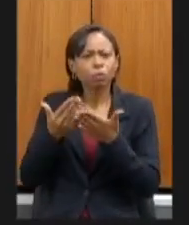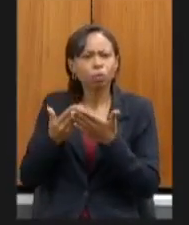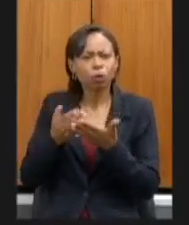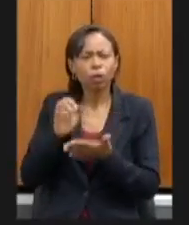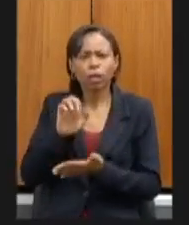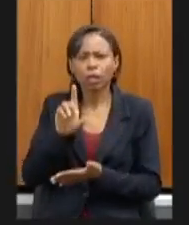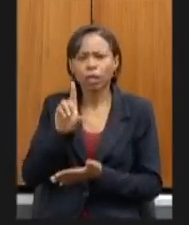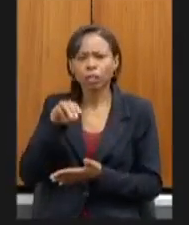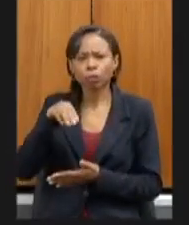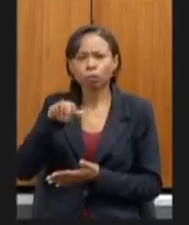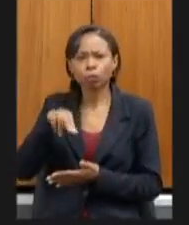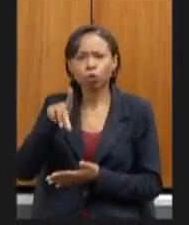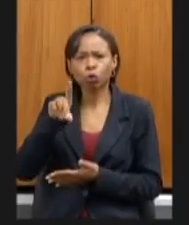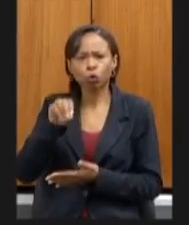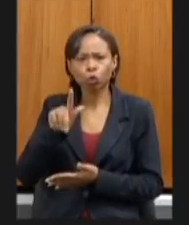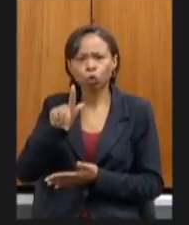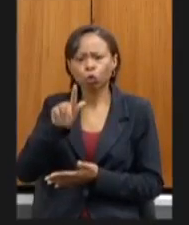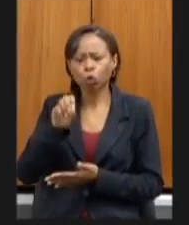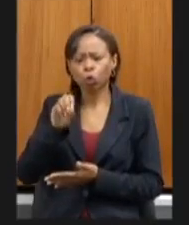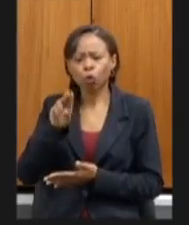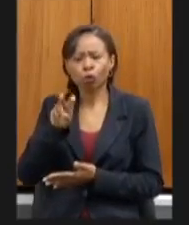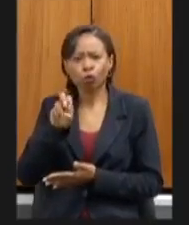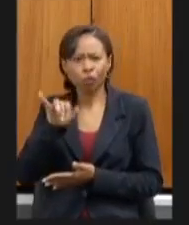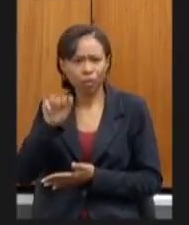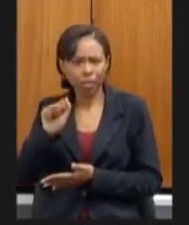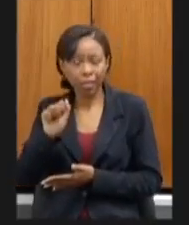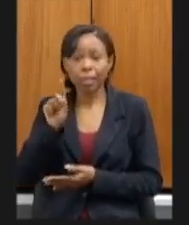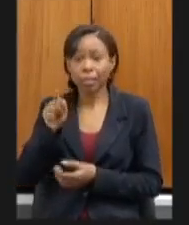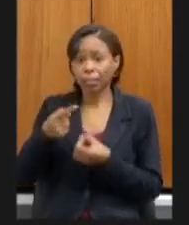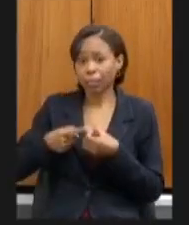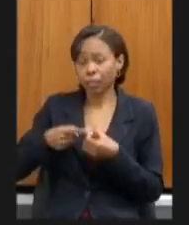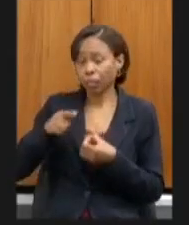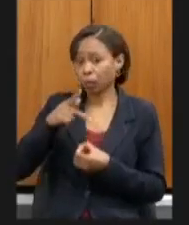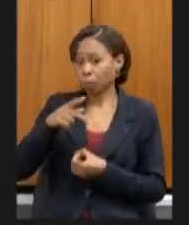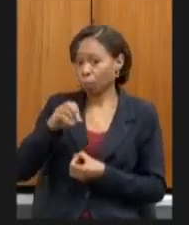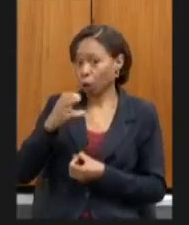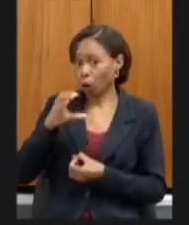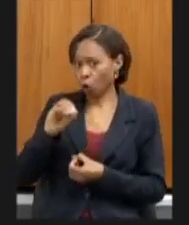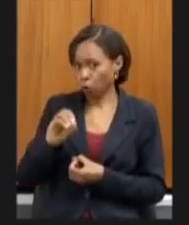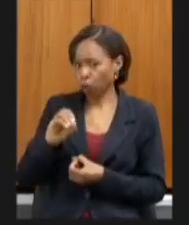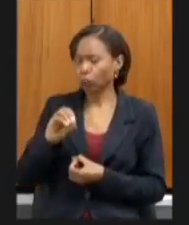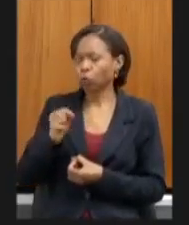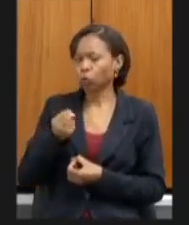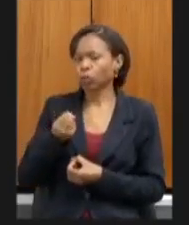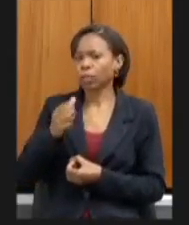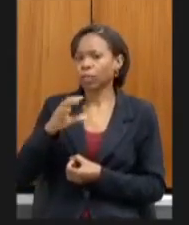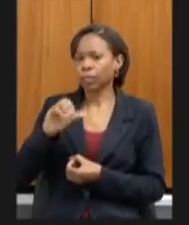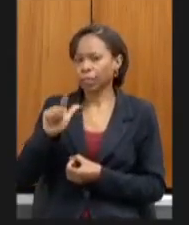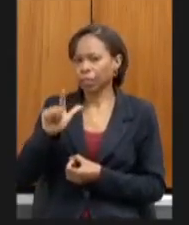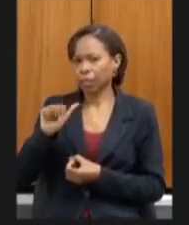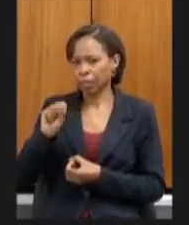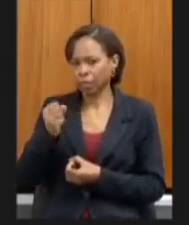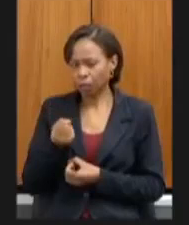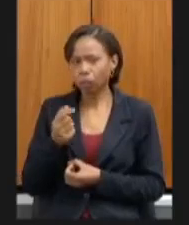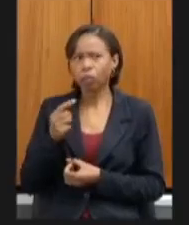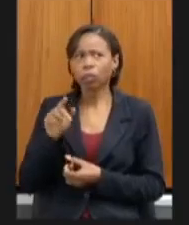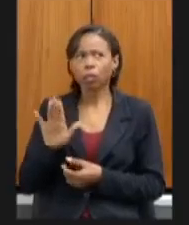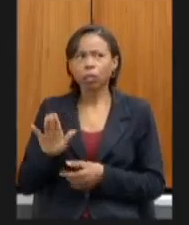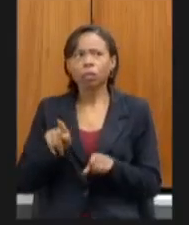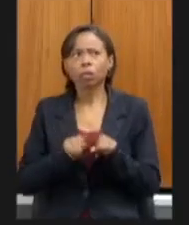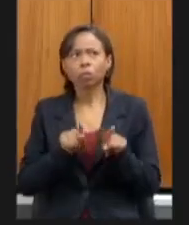ontem recebi uma turma muito grande de professores de servidores de pais de alunos da escola